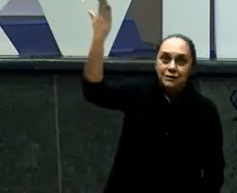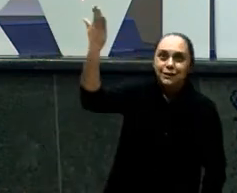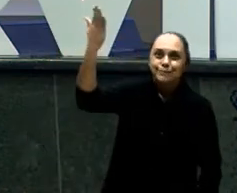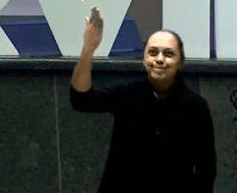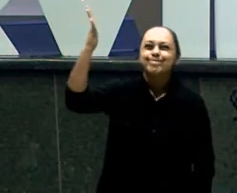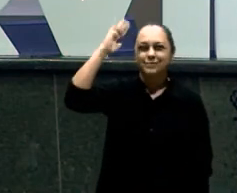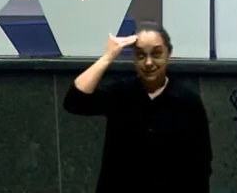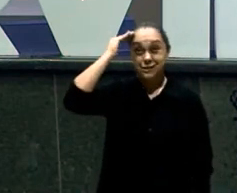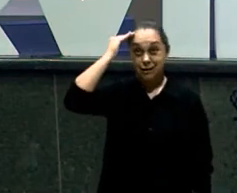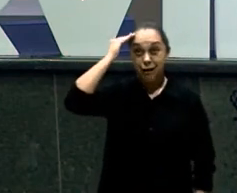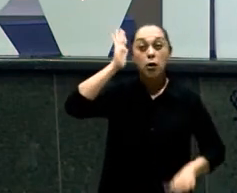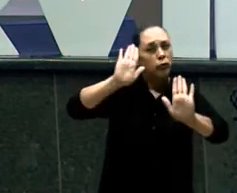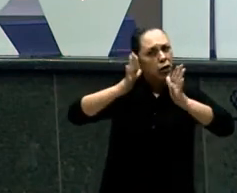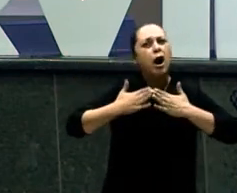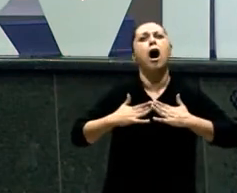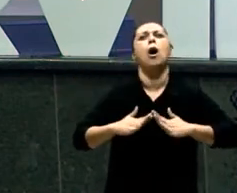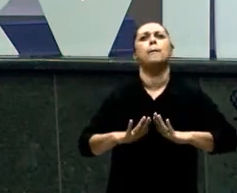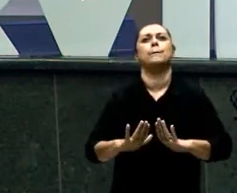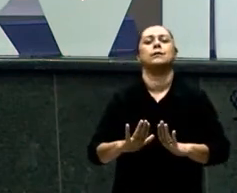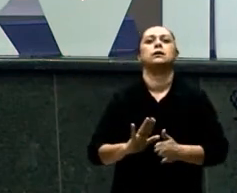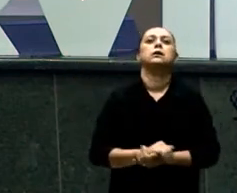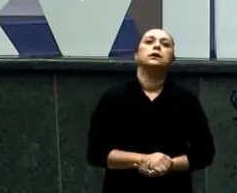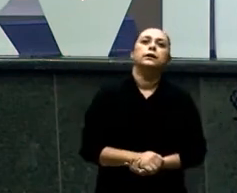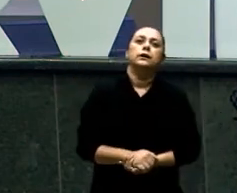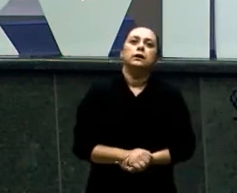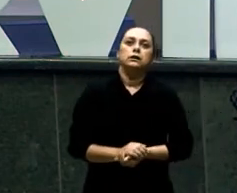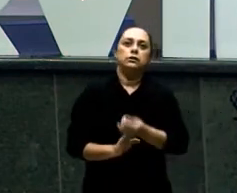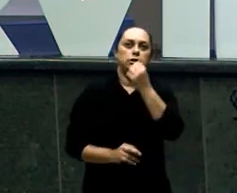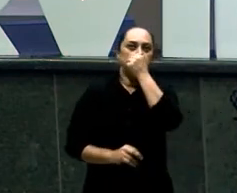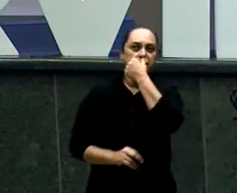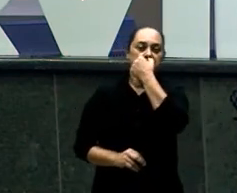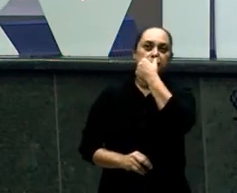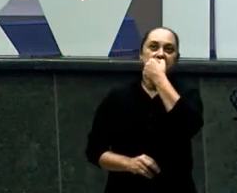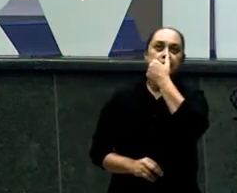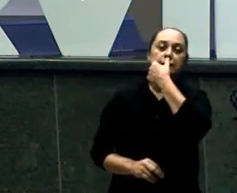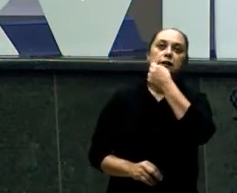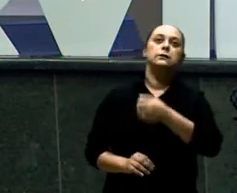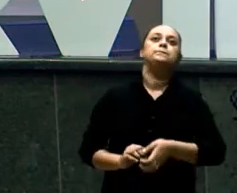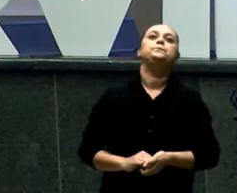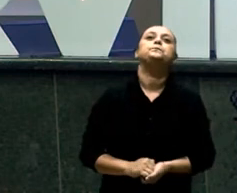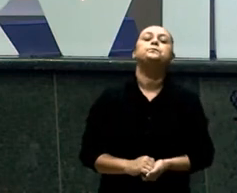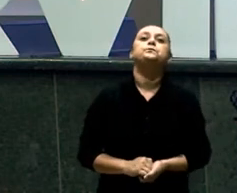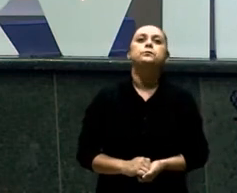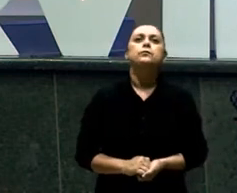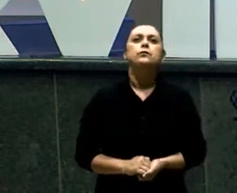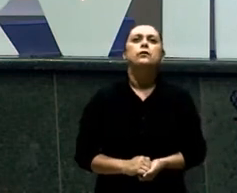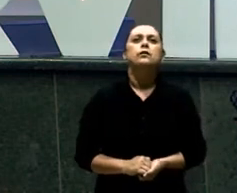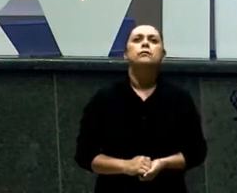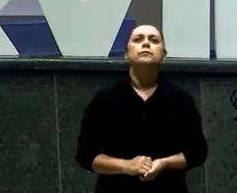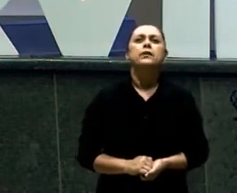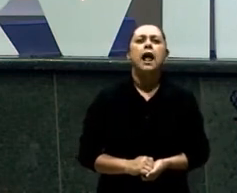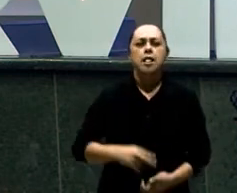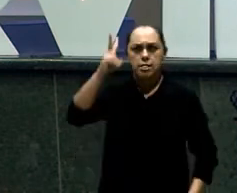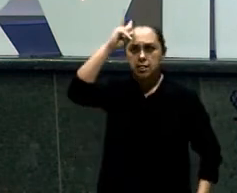homem independente Levantar-me-ei Irei ter com o meu pai Vou dizer para ele Que eu pequei